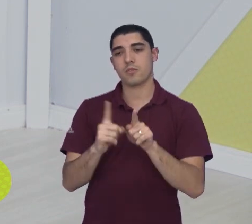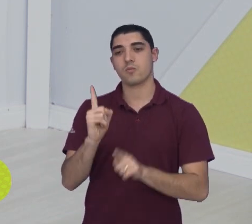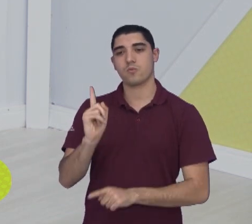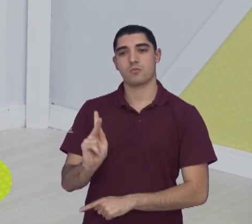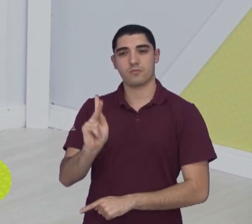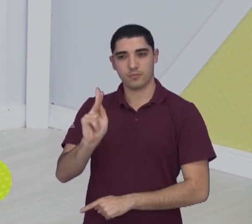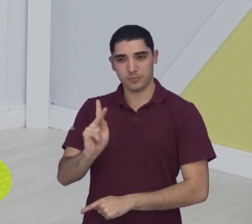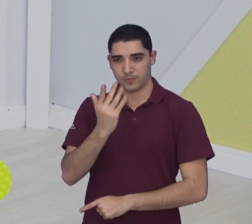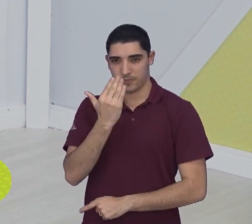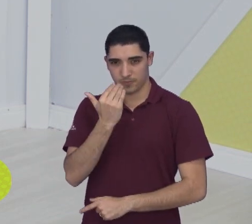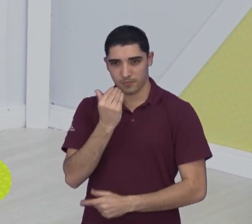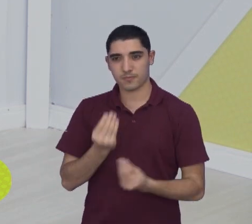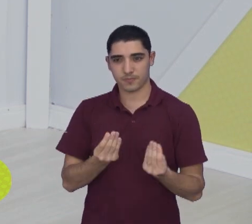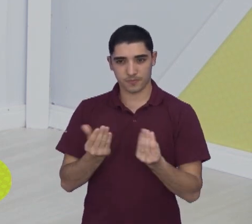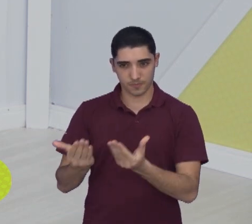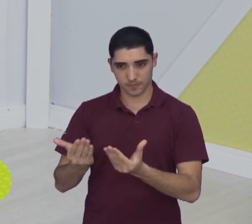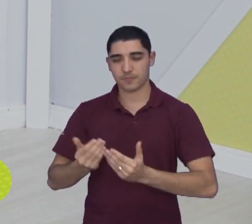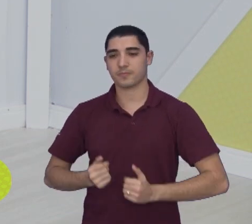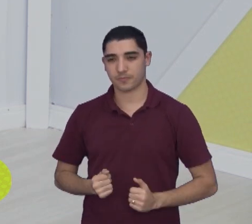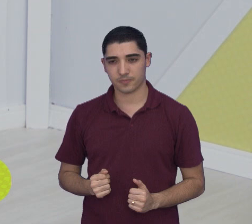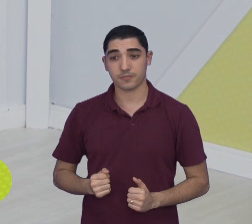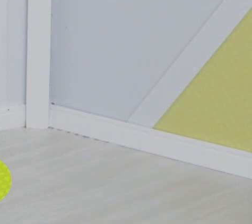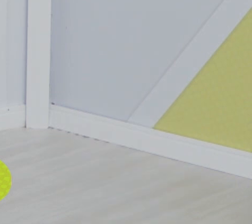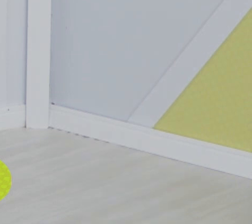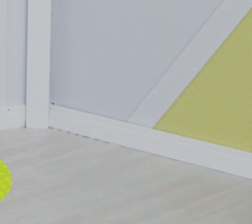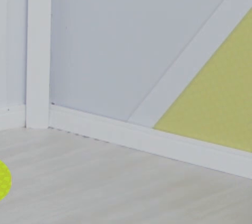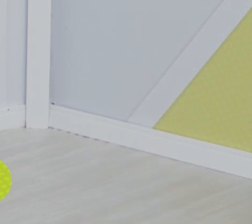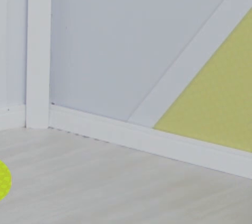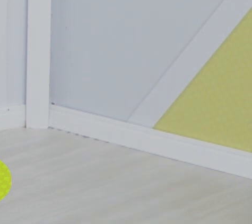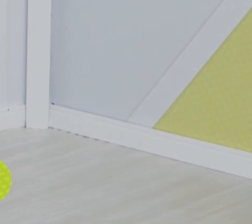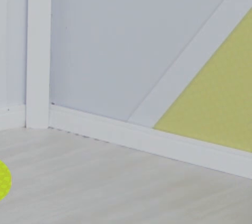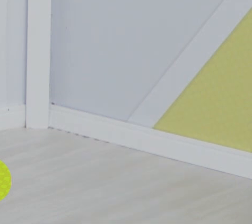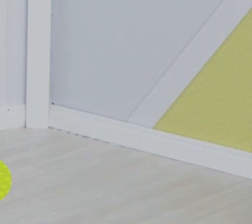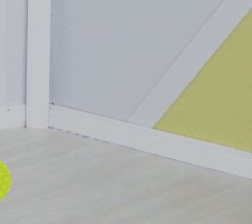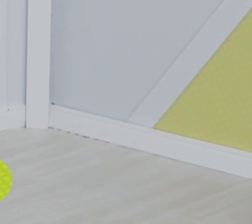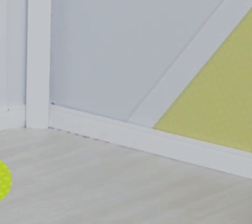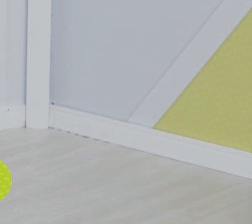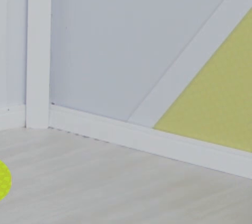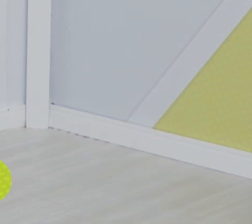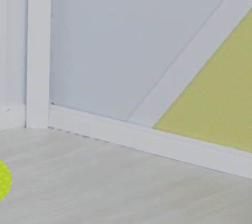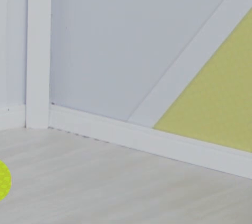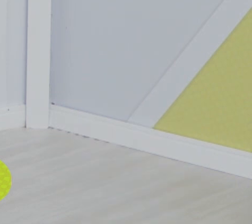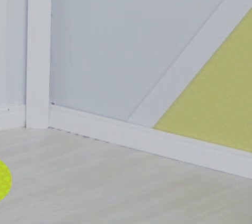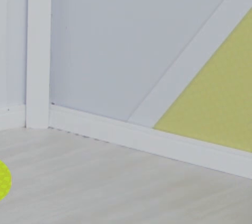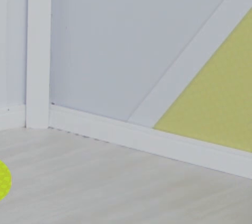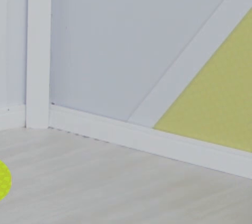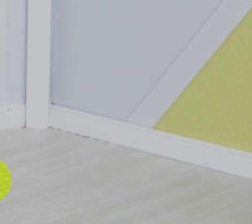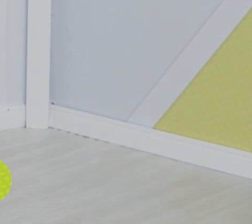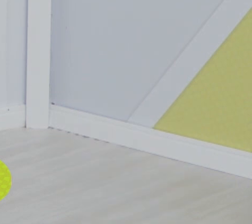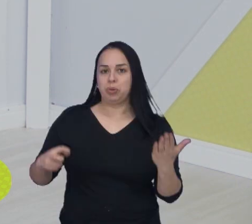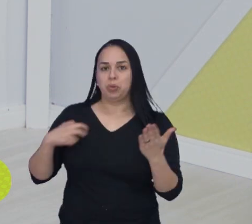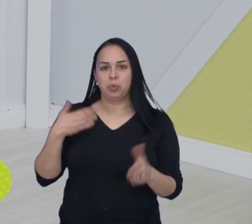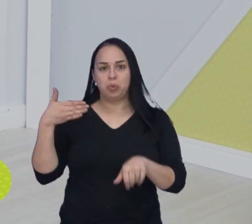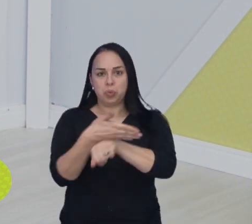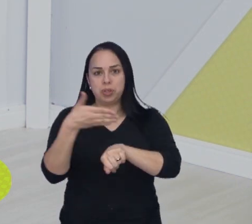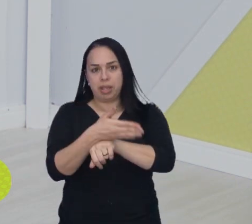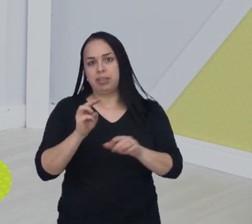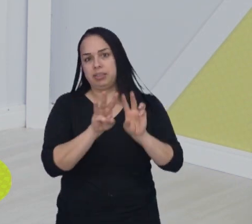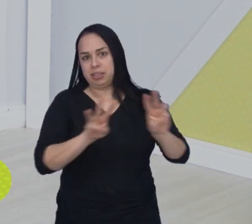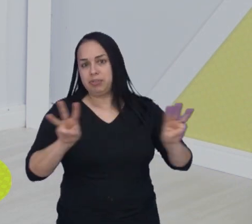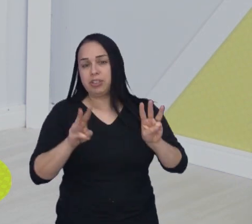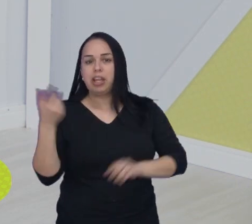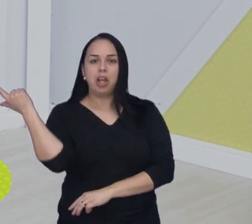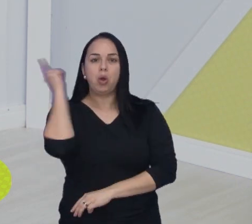alimento, você tem que procurar o site, o ticketfácil.com.br, lá você entra, fácil você navegar e